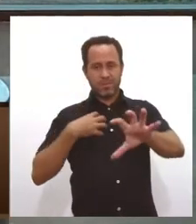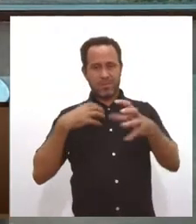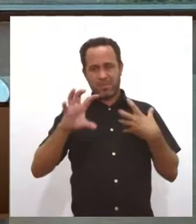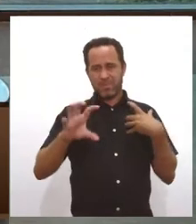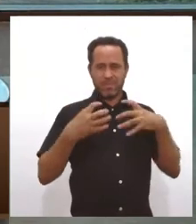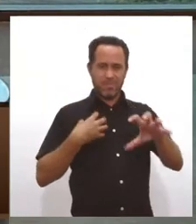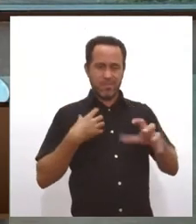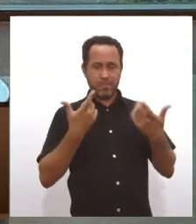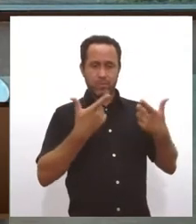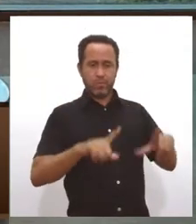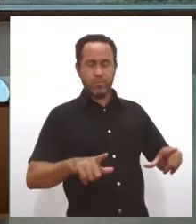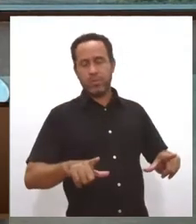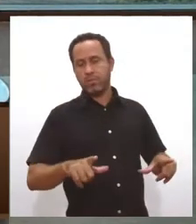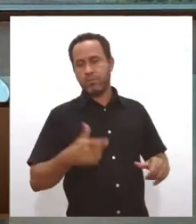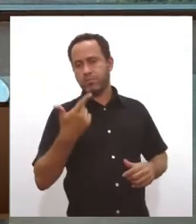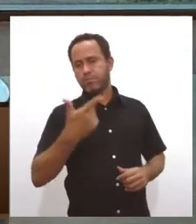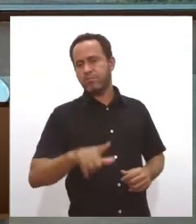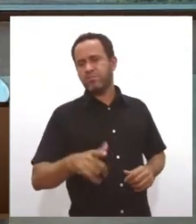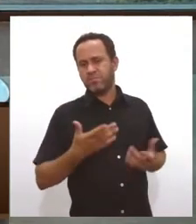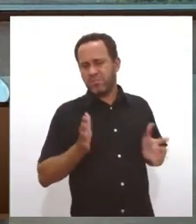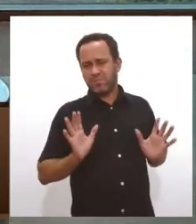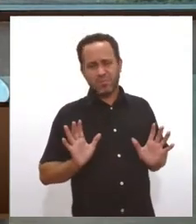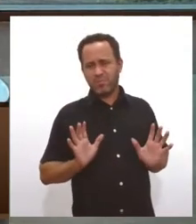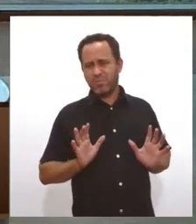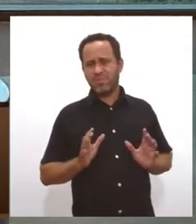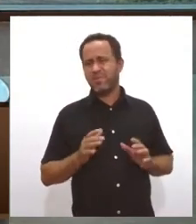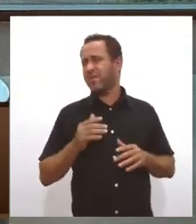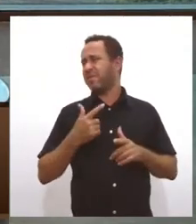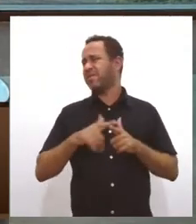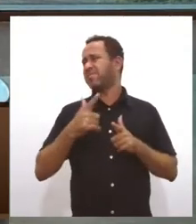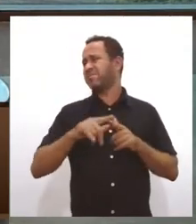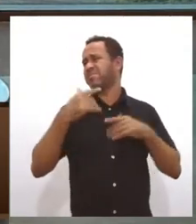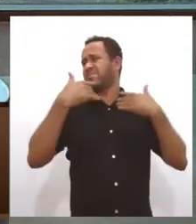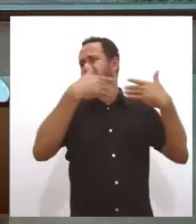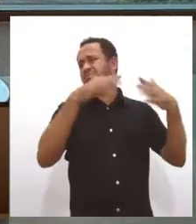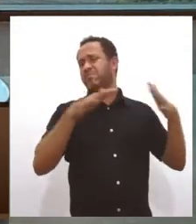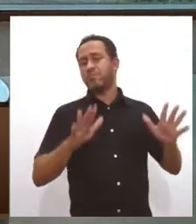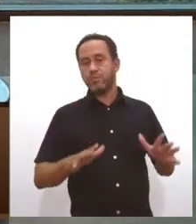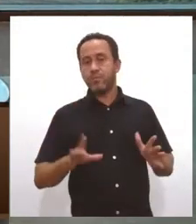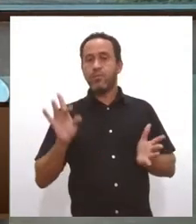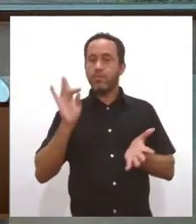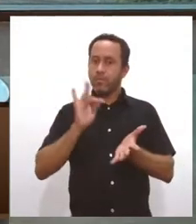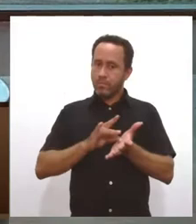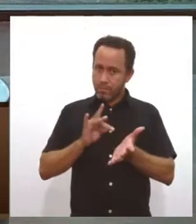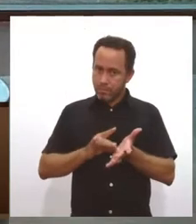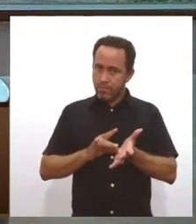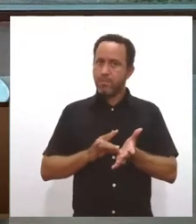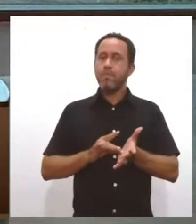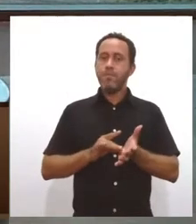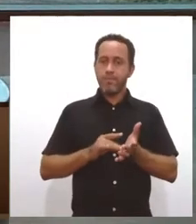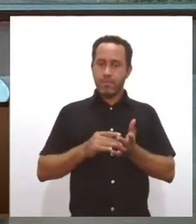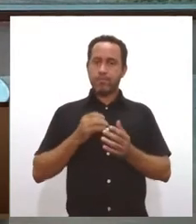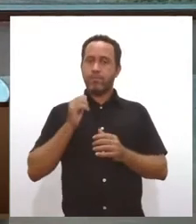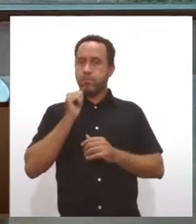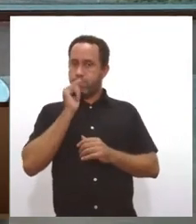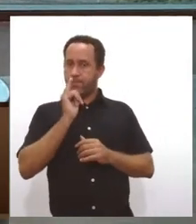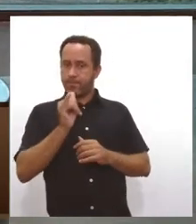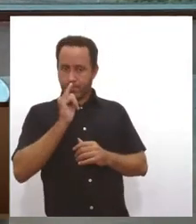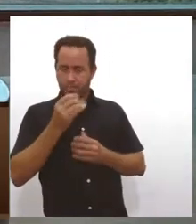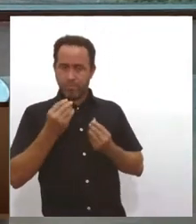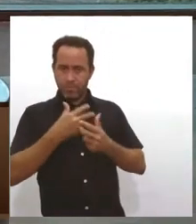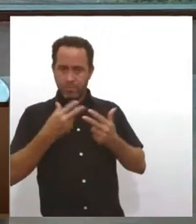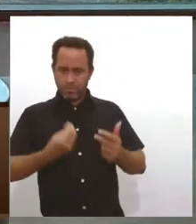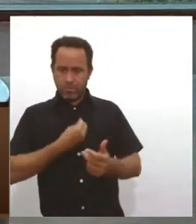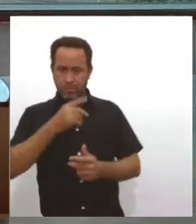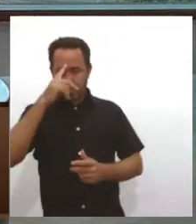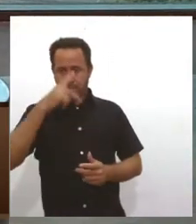isso aqui não me diz respeito. Não estou interessado nesse assunto, não é? Sim. Quando, na verdade, ele diz muito respeito à vida de cada um, não é?